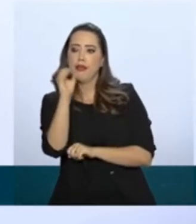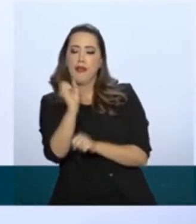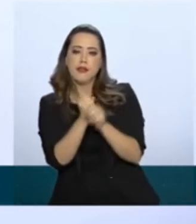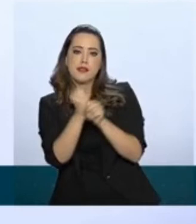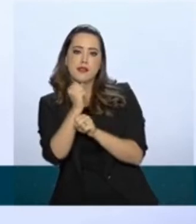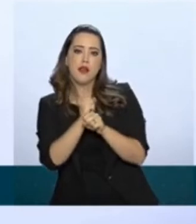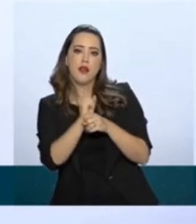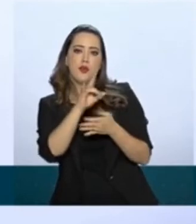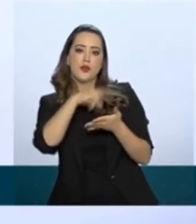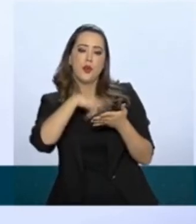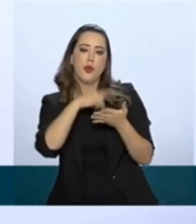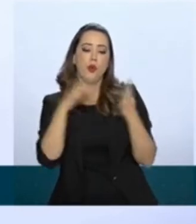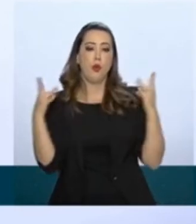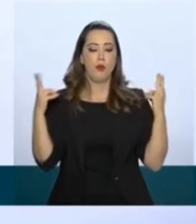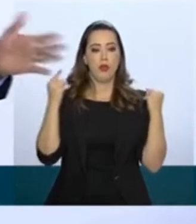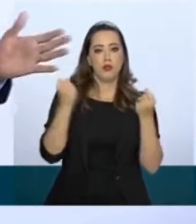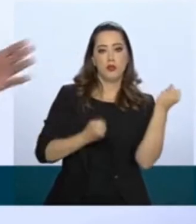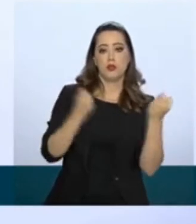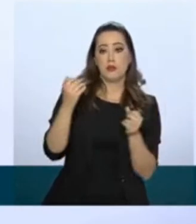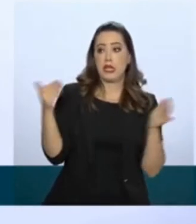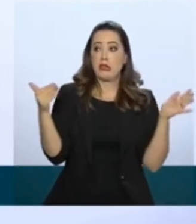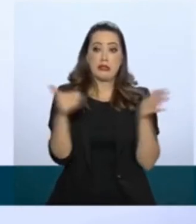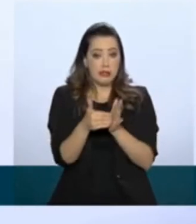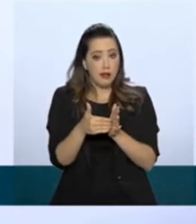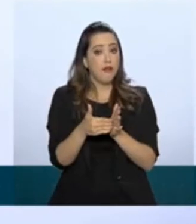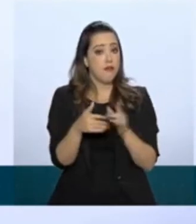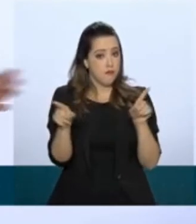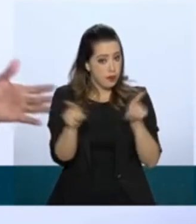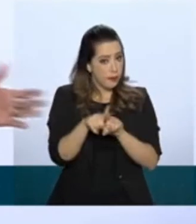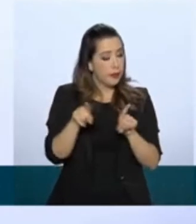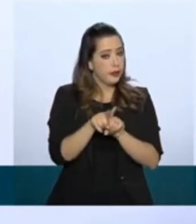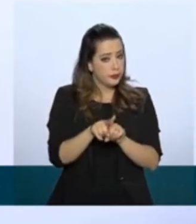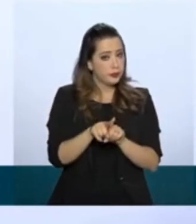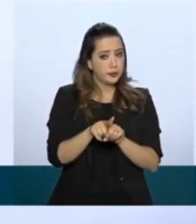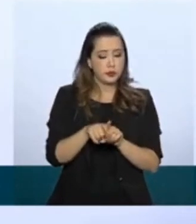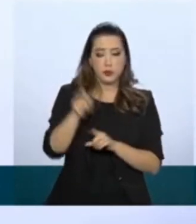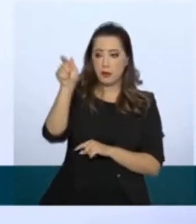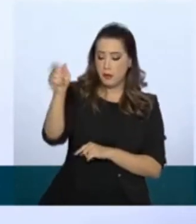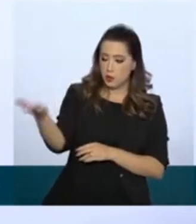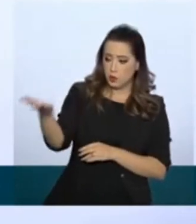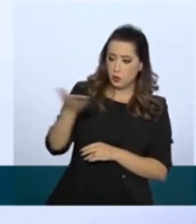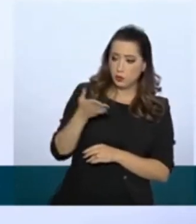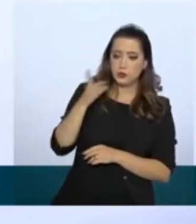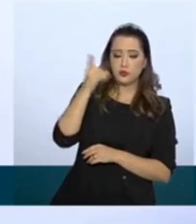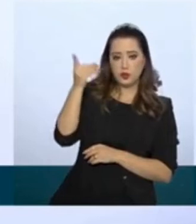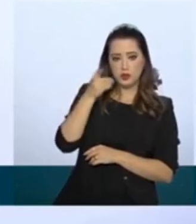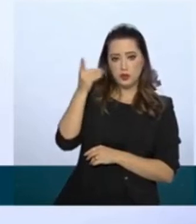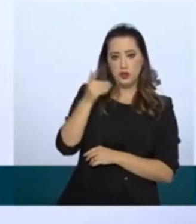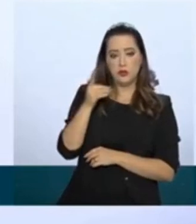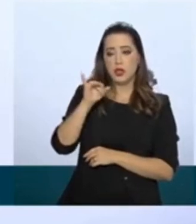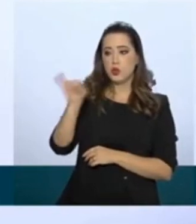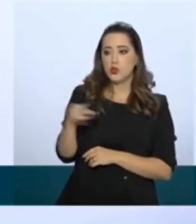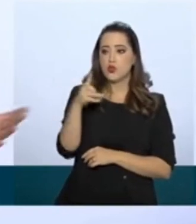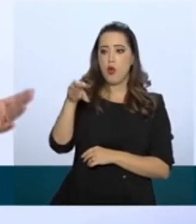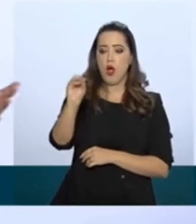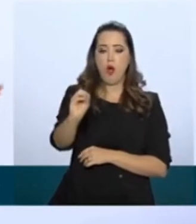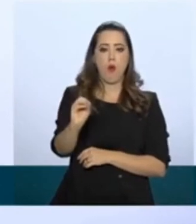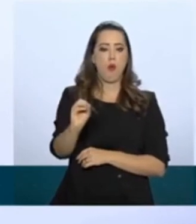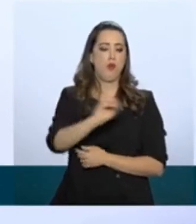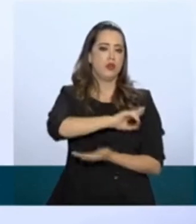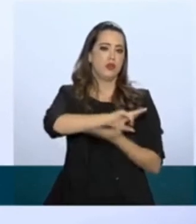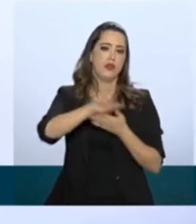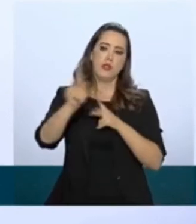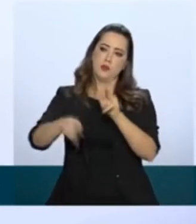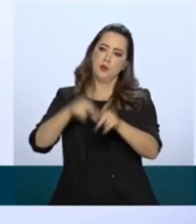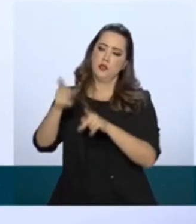motorista, até atender o deputado João Campos, Manoel e apenas a maioria